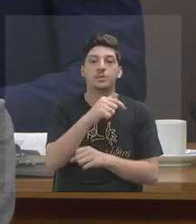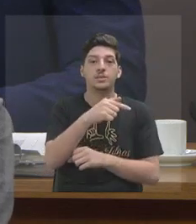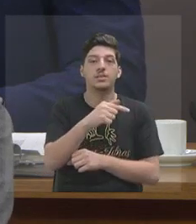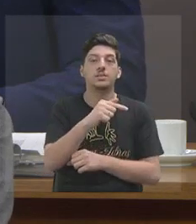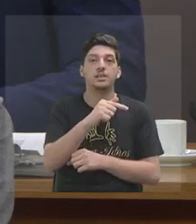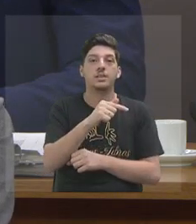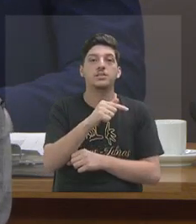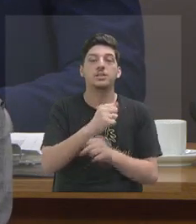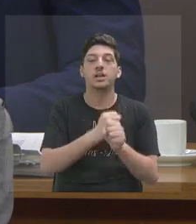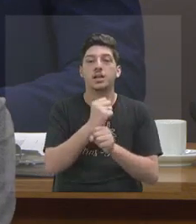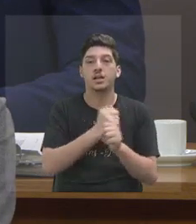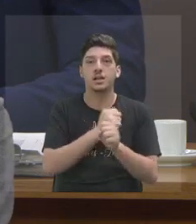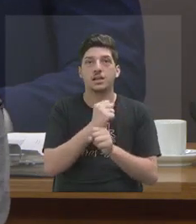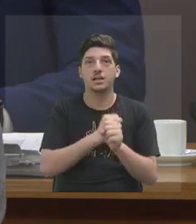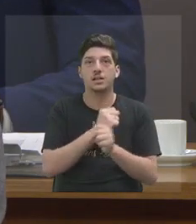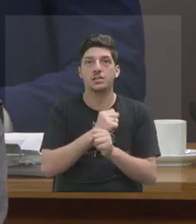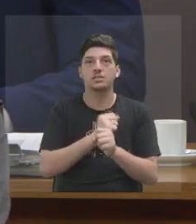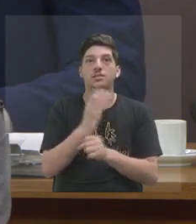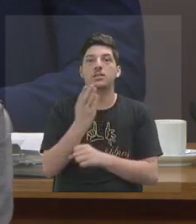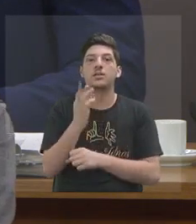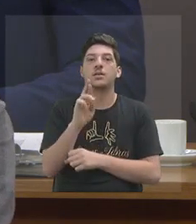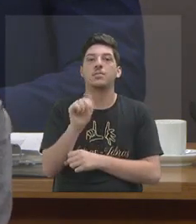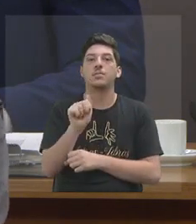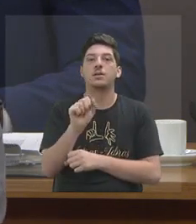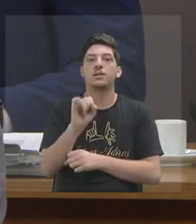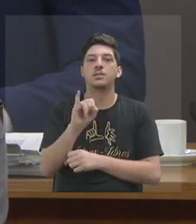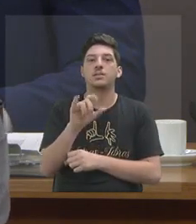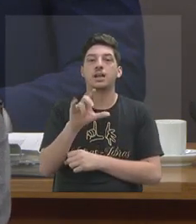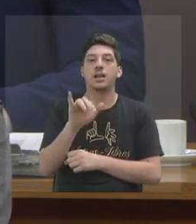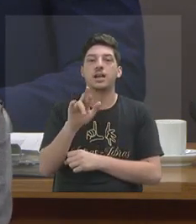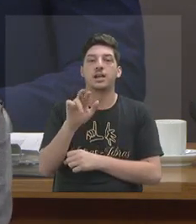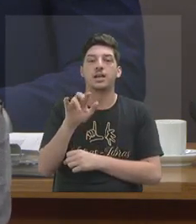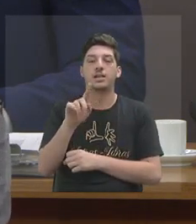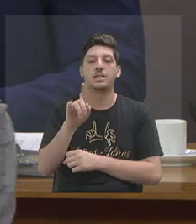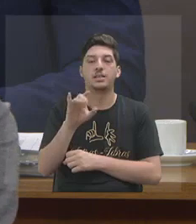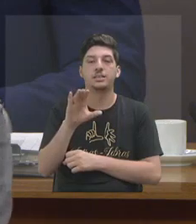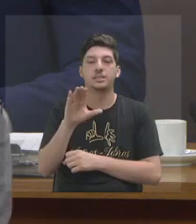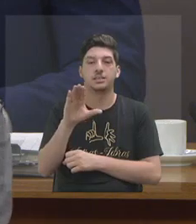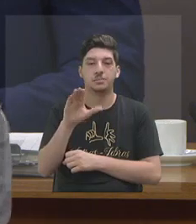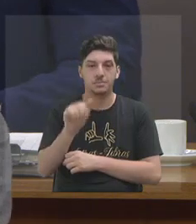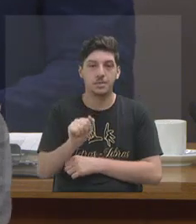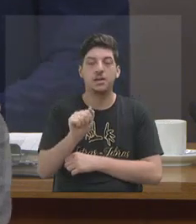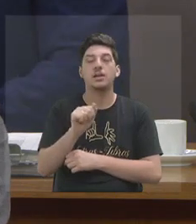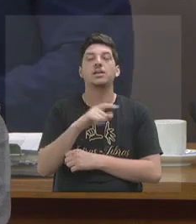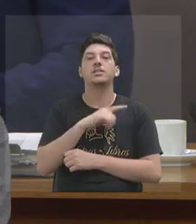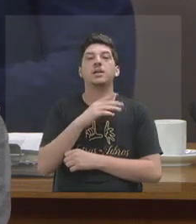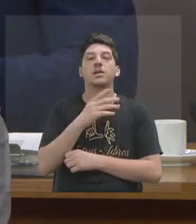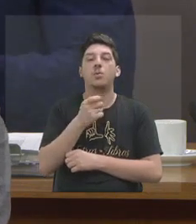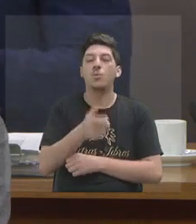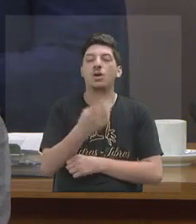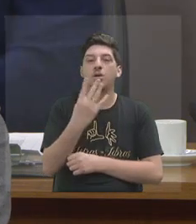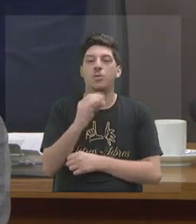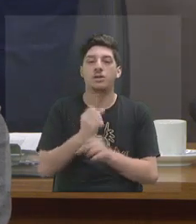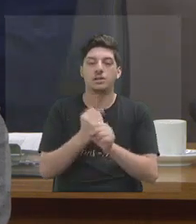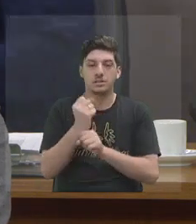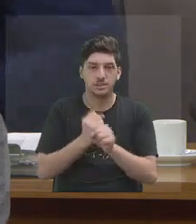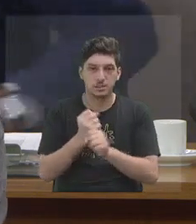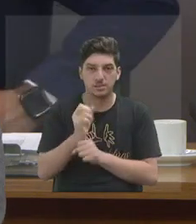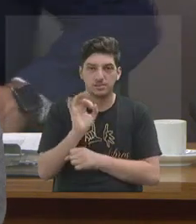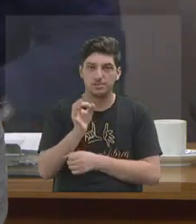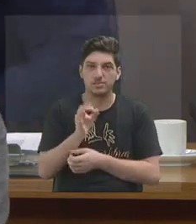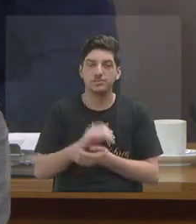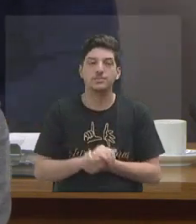AM, a Brasileiríssima, que é a Rádio E, Confidência FM, tem cerca de 30, chega a quase 40 também, não é isso?